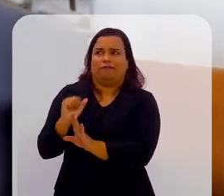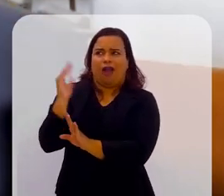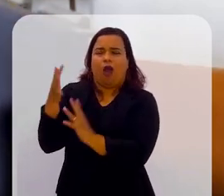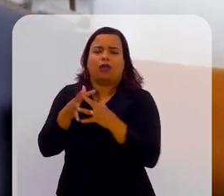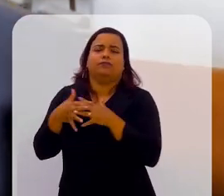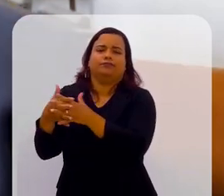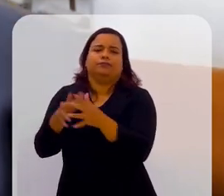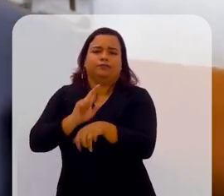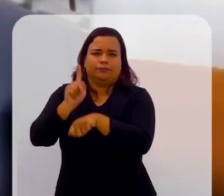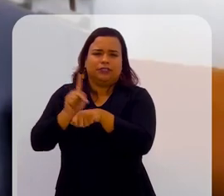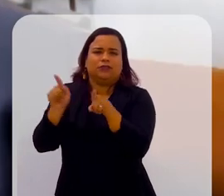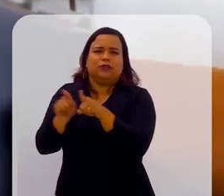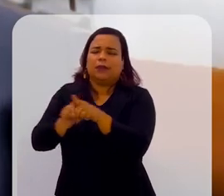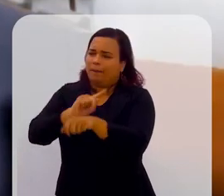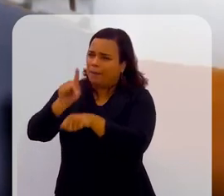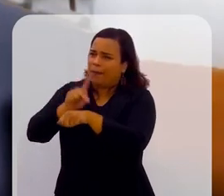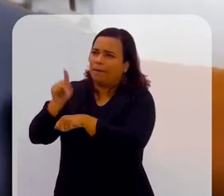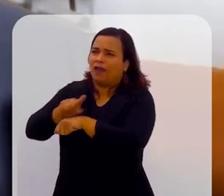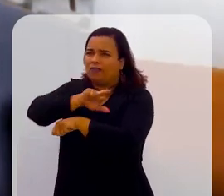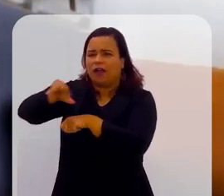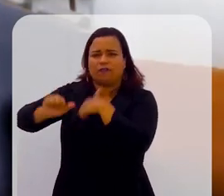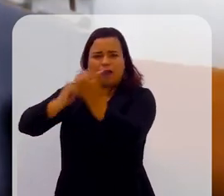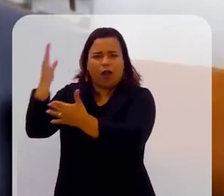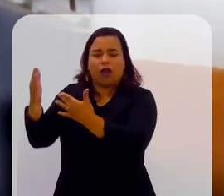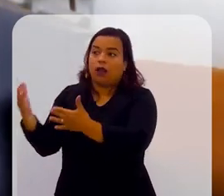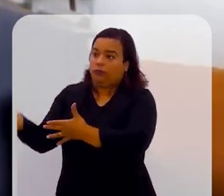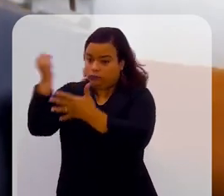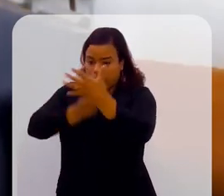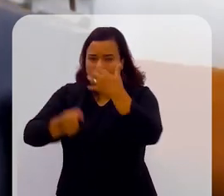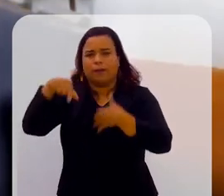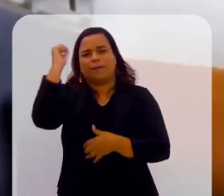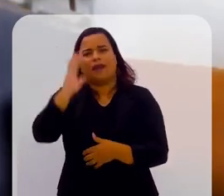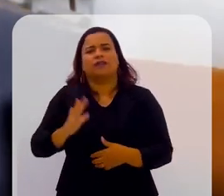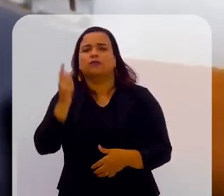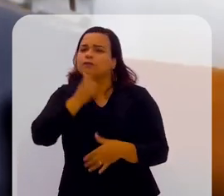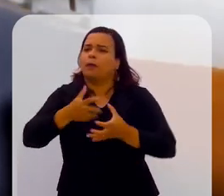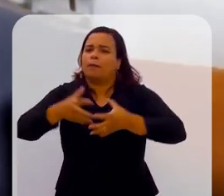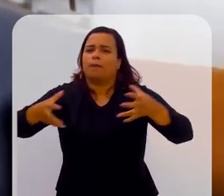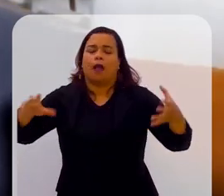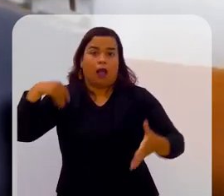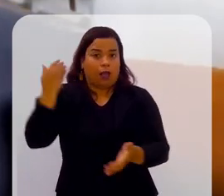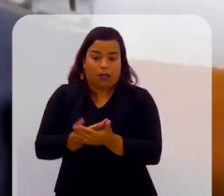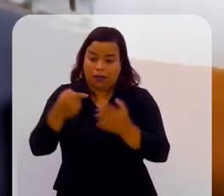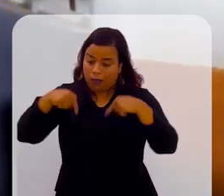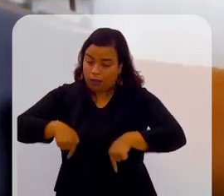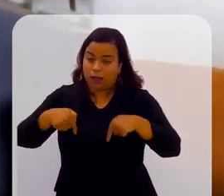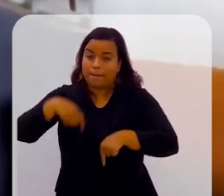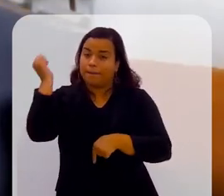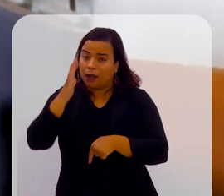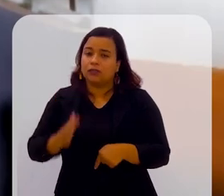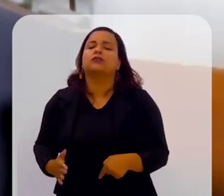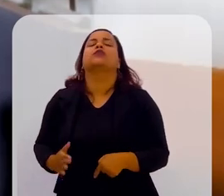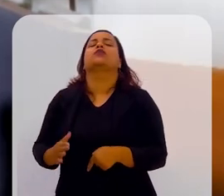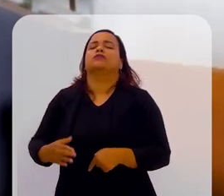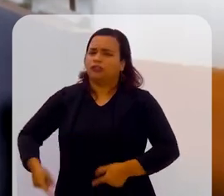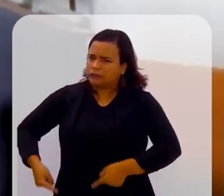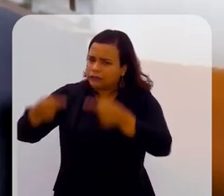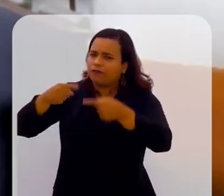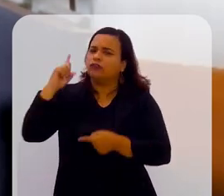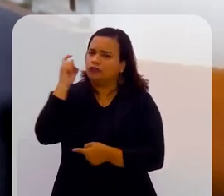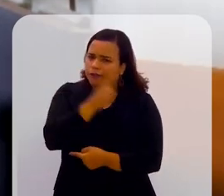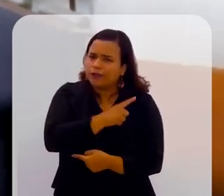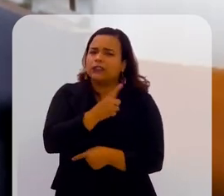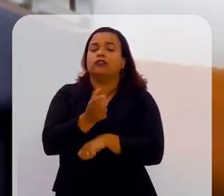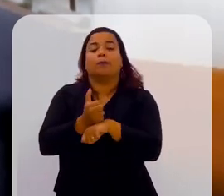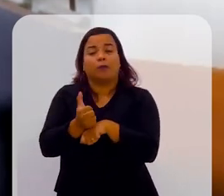forte nos Estados Unidos e em outros países, foi crescendo no Brasil. E até hoje ainda é, no caso do Brasil, um desafio e muitas oportunidades para